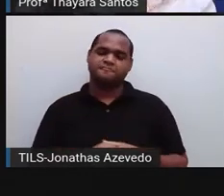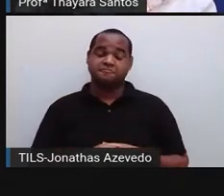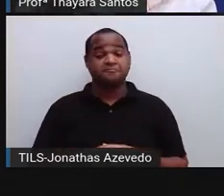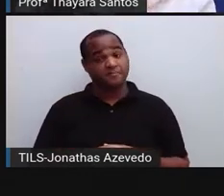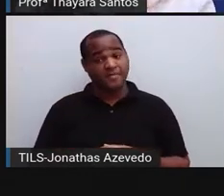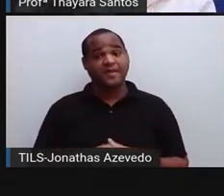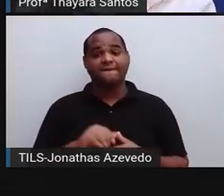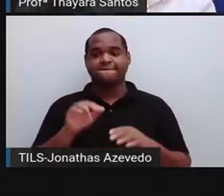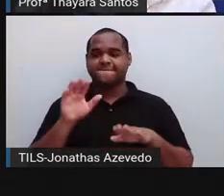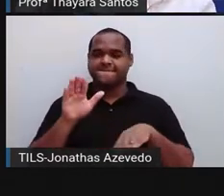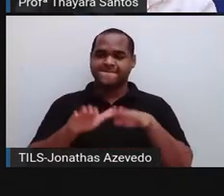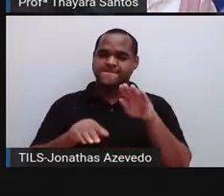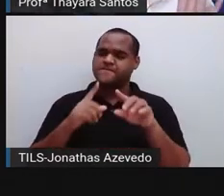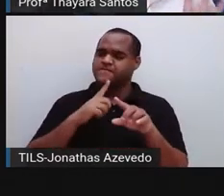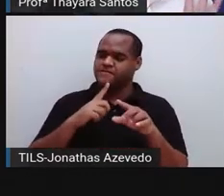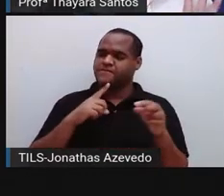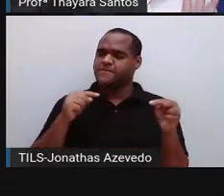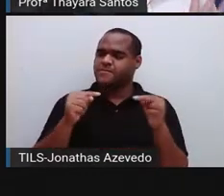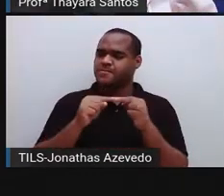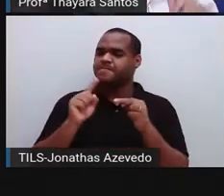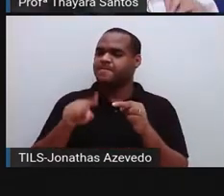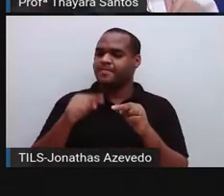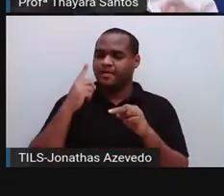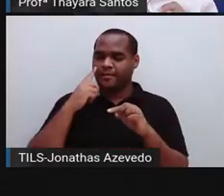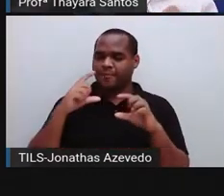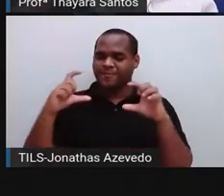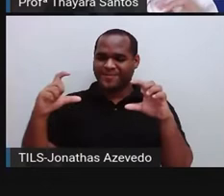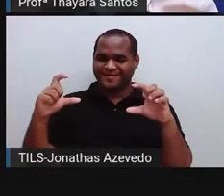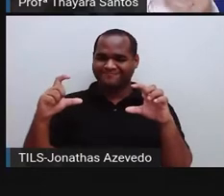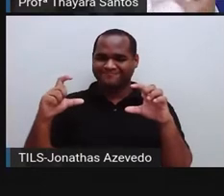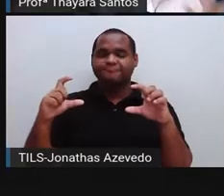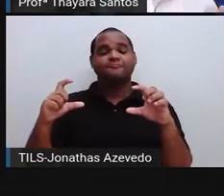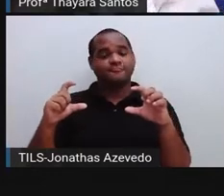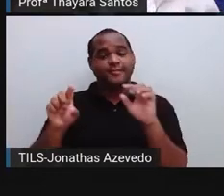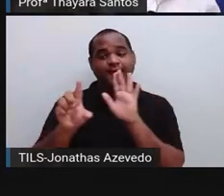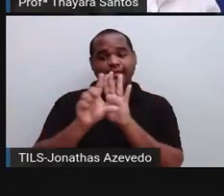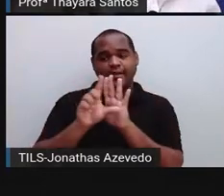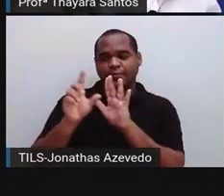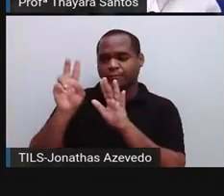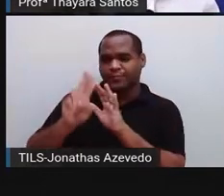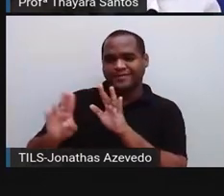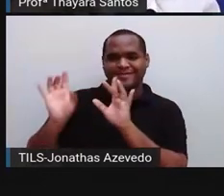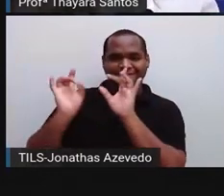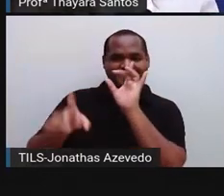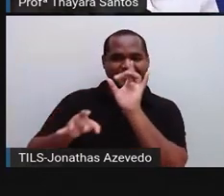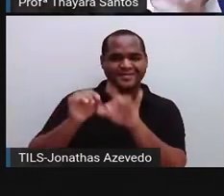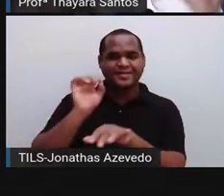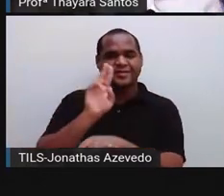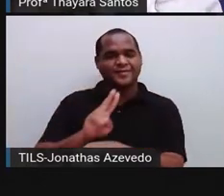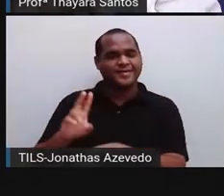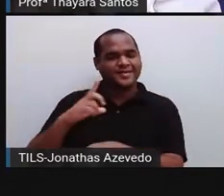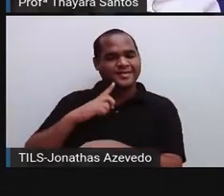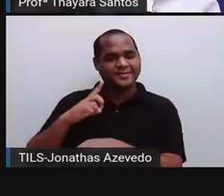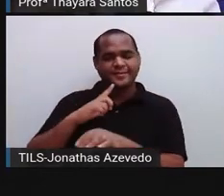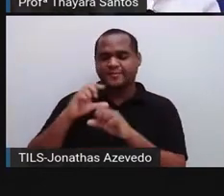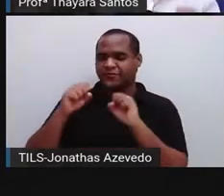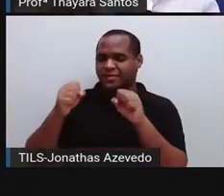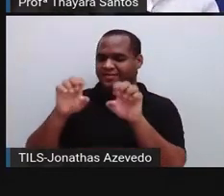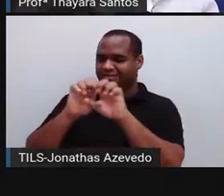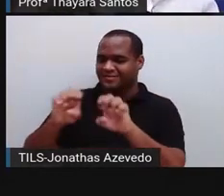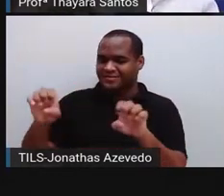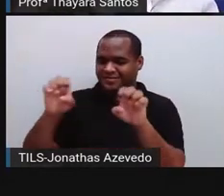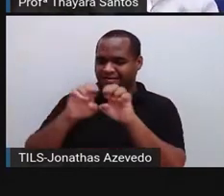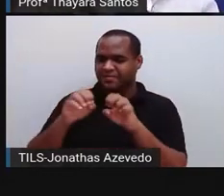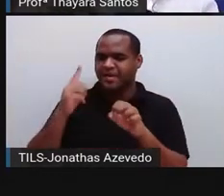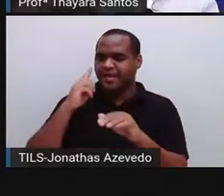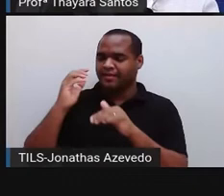Porém, tem uma coisa aí, a gente tem que abrir um parênteses. A lei do uso e desuso diz que quanto mais a gente utiliza determinada estrutura, mais